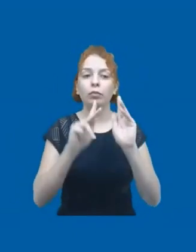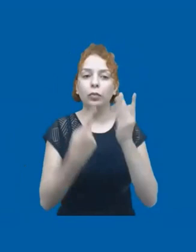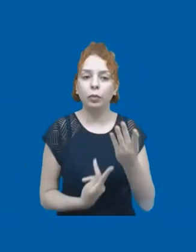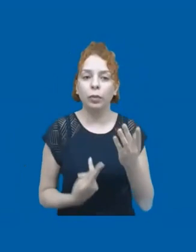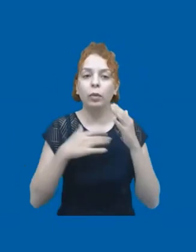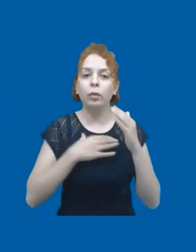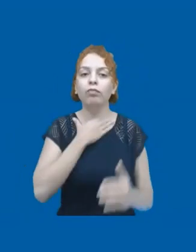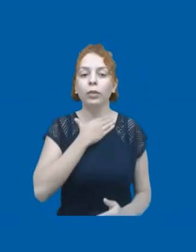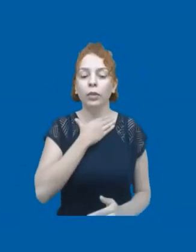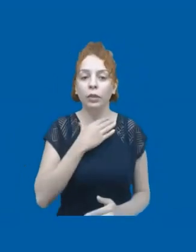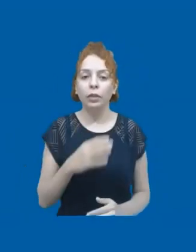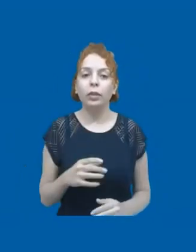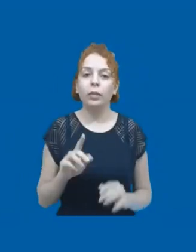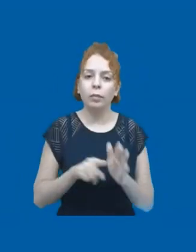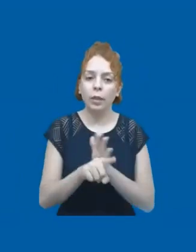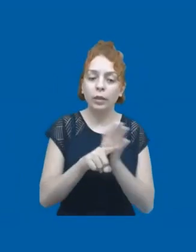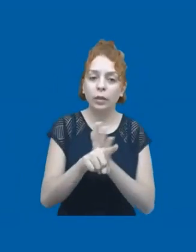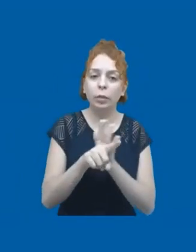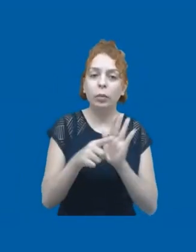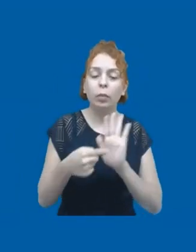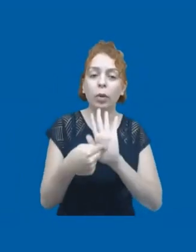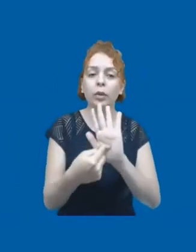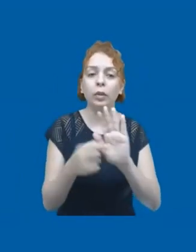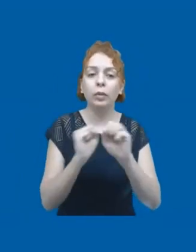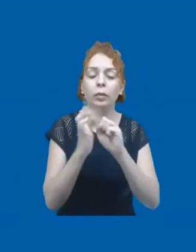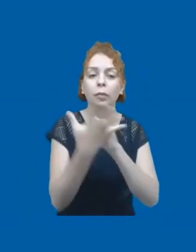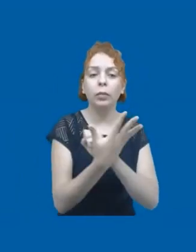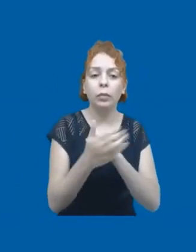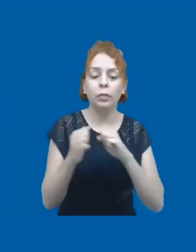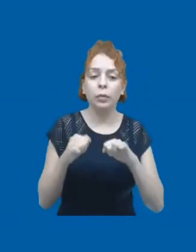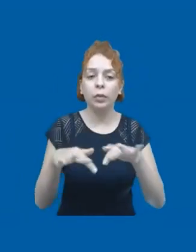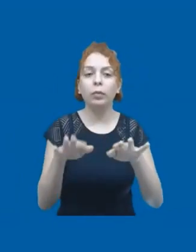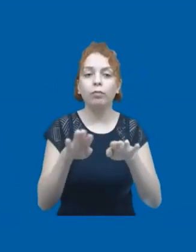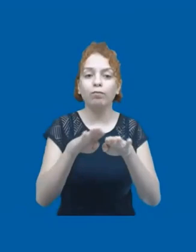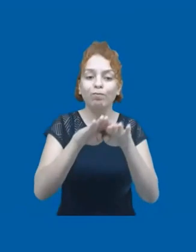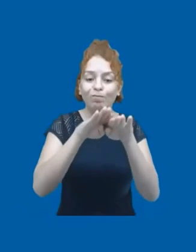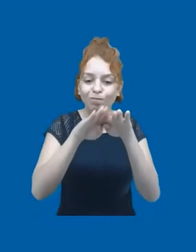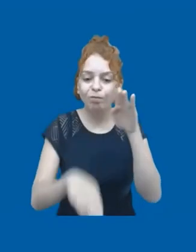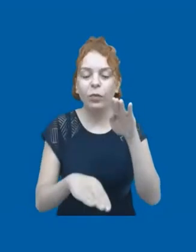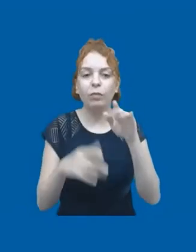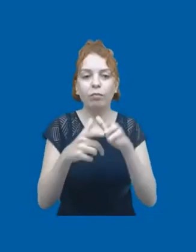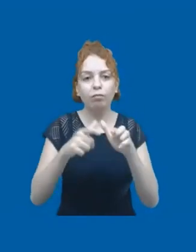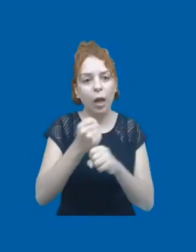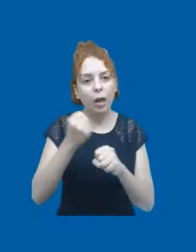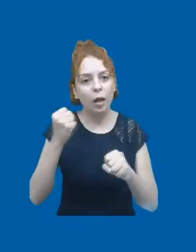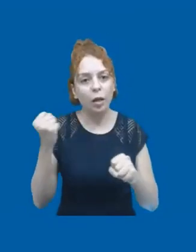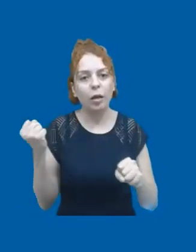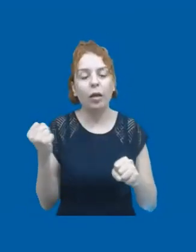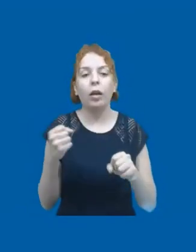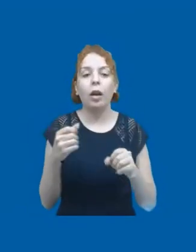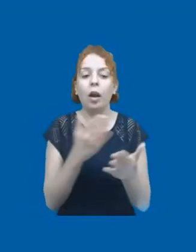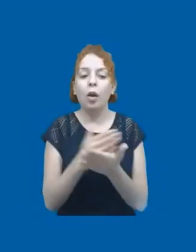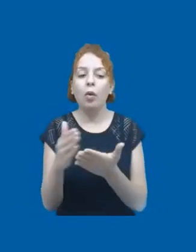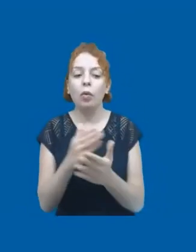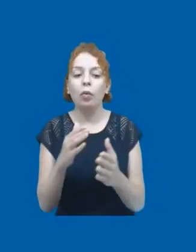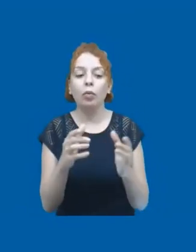Diversas organizações e pesquisas enfatizaram como a pandemia exacerbou as desigualdades, demonstrando que alguns grupos